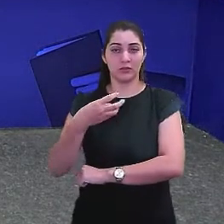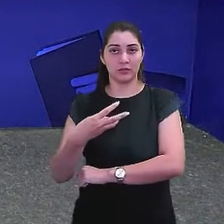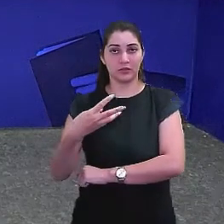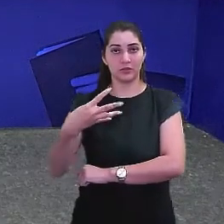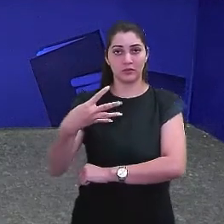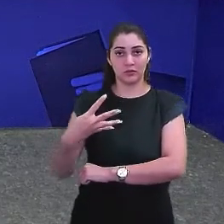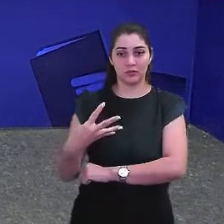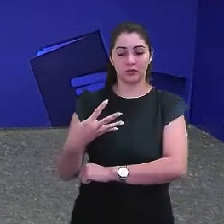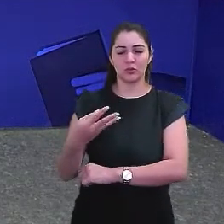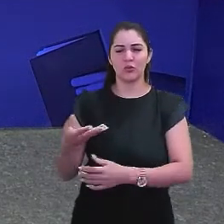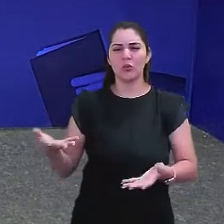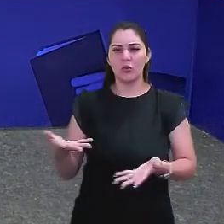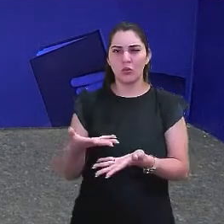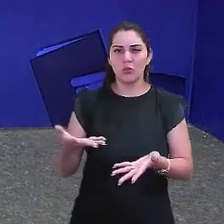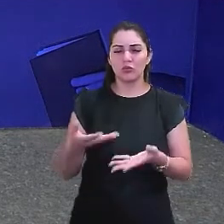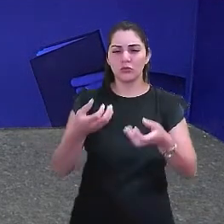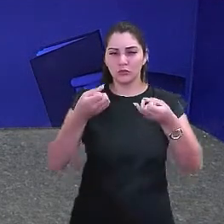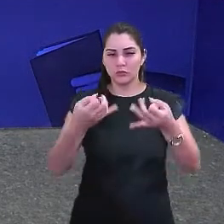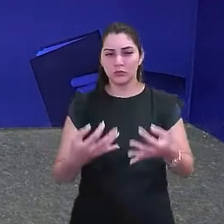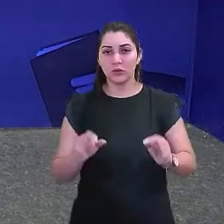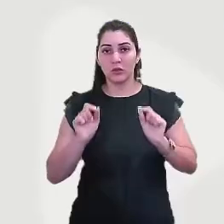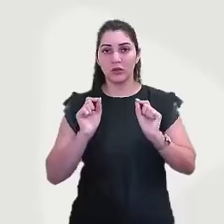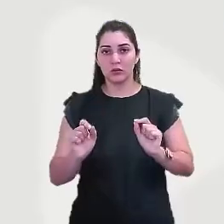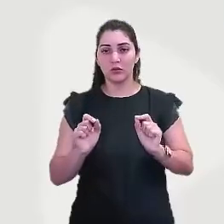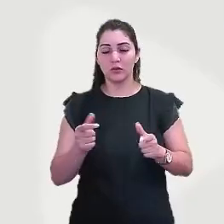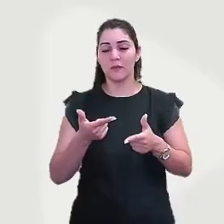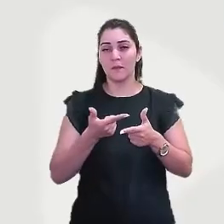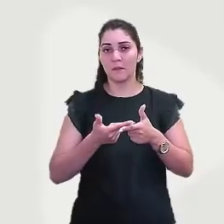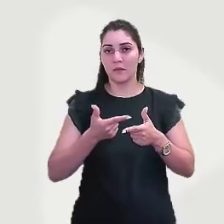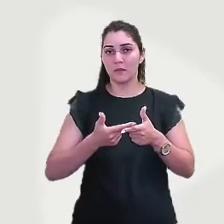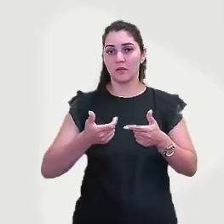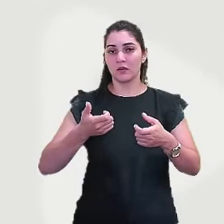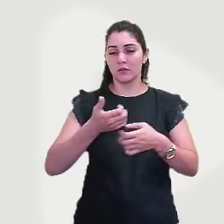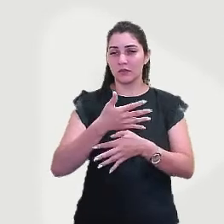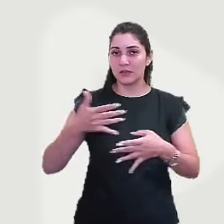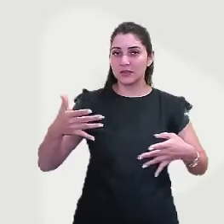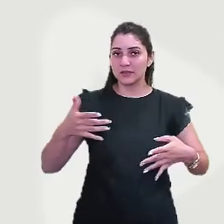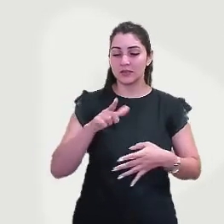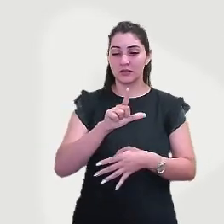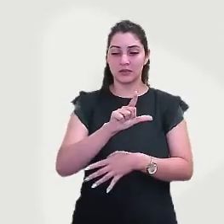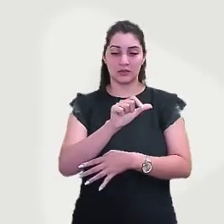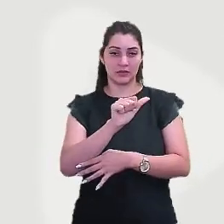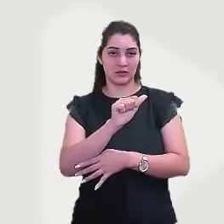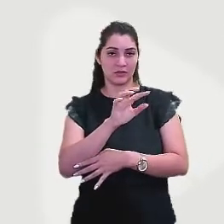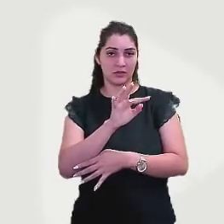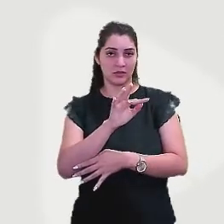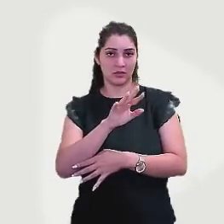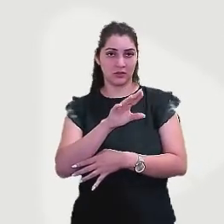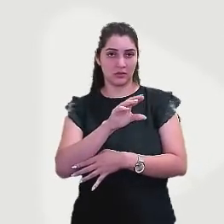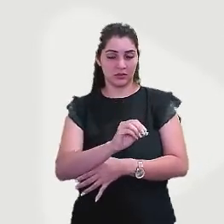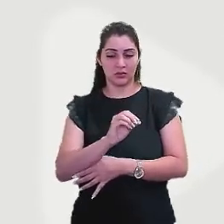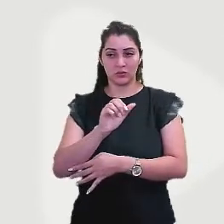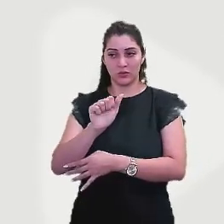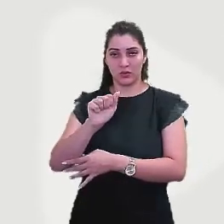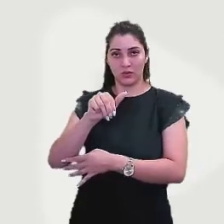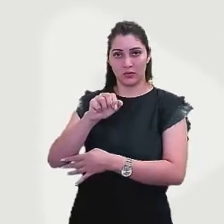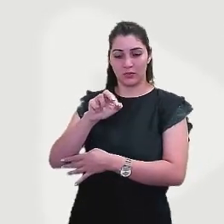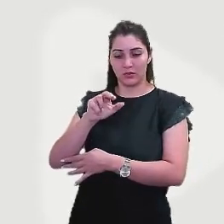E hoje nós vamos falar sobre os problemas das cidades latino-americanas. Então vamos lá?